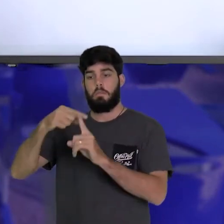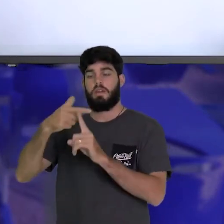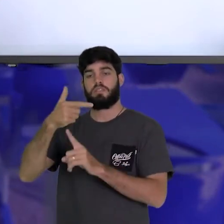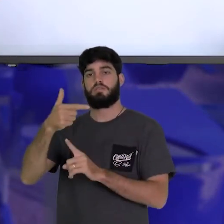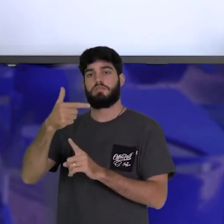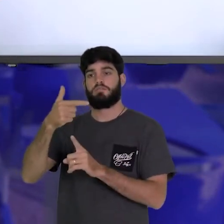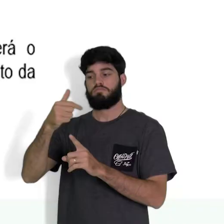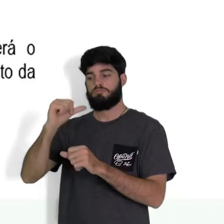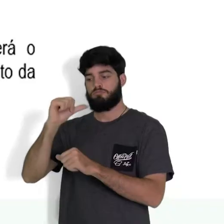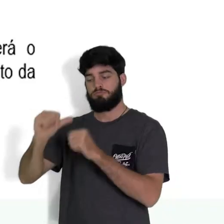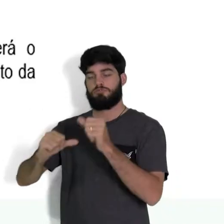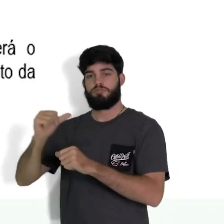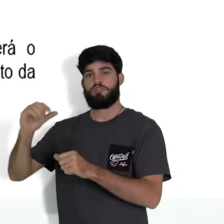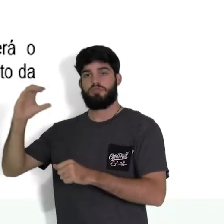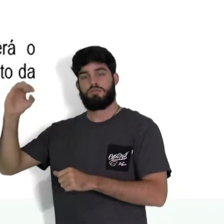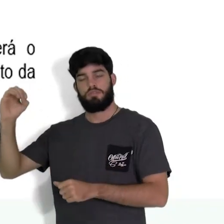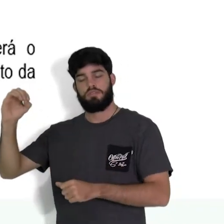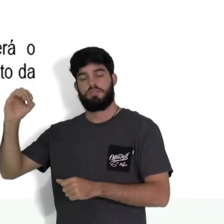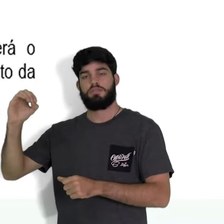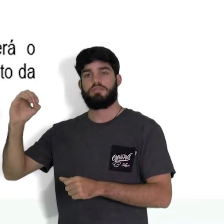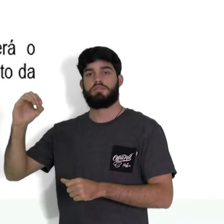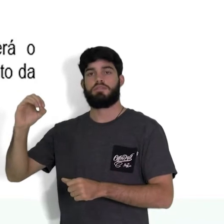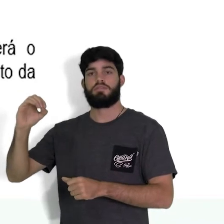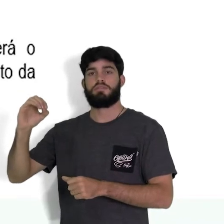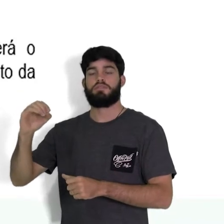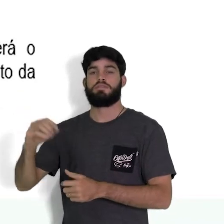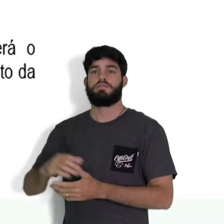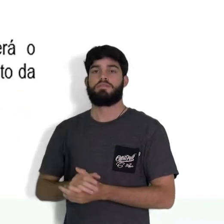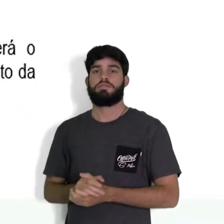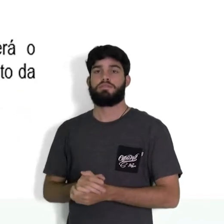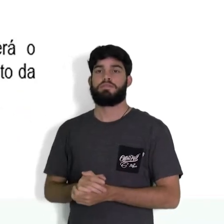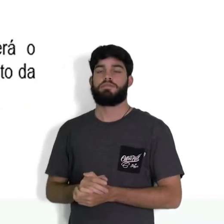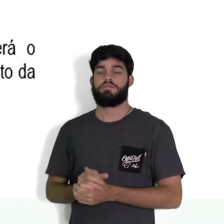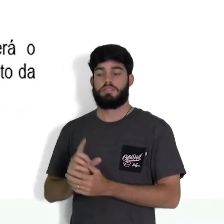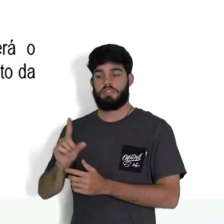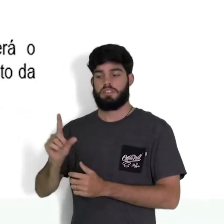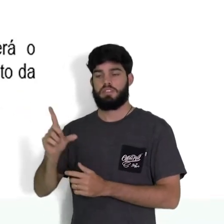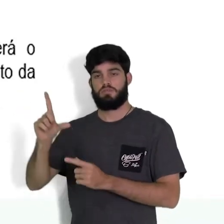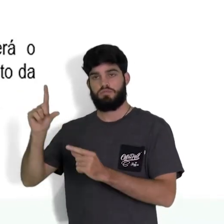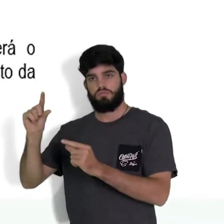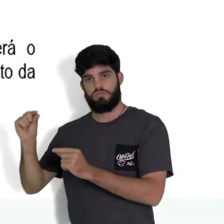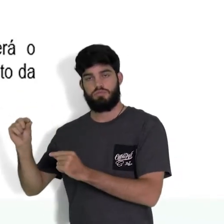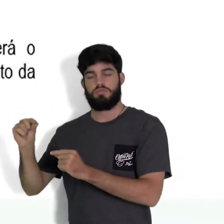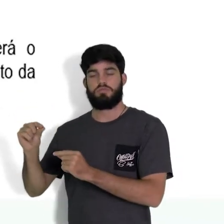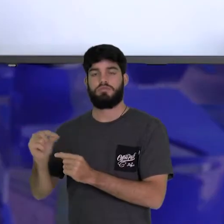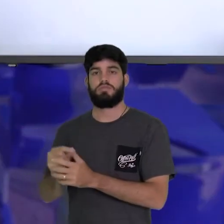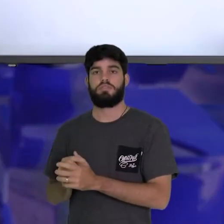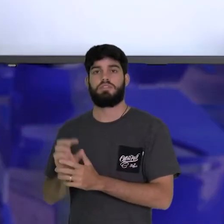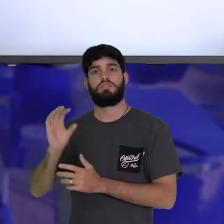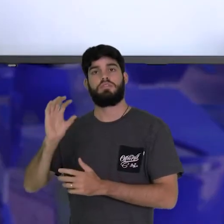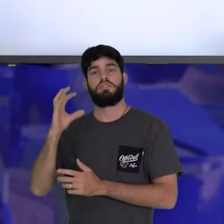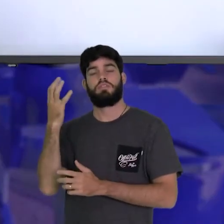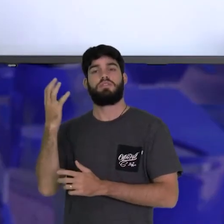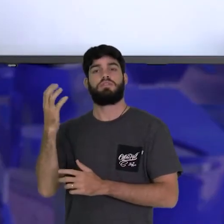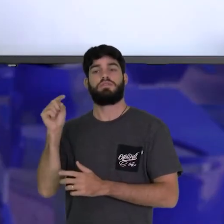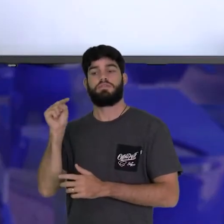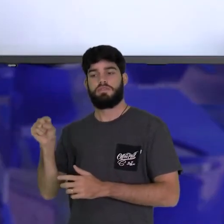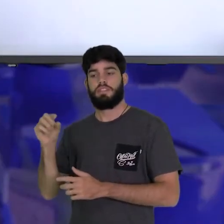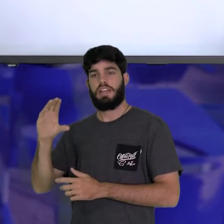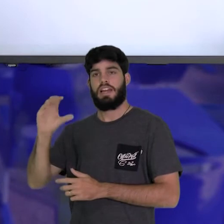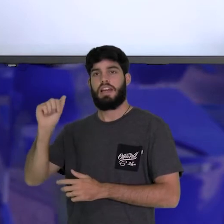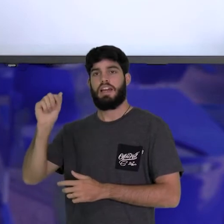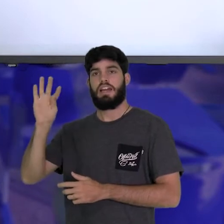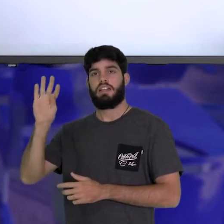é a representação de uma redução. Cobre mais dois para o cobre zero. A redução acontece no cátodo,